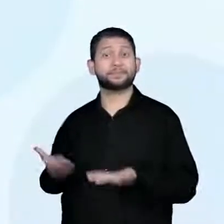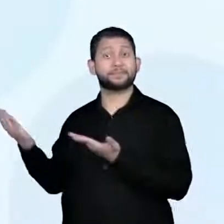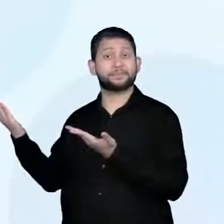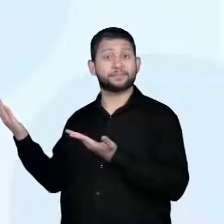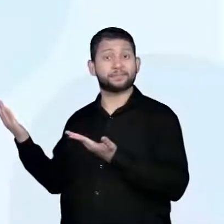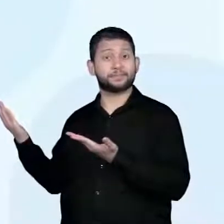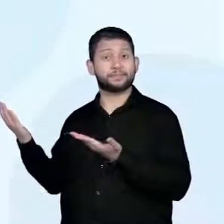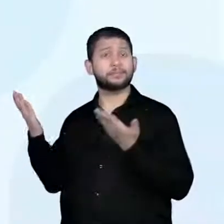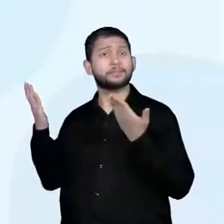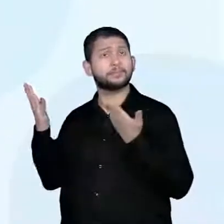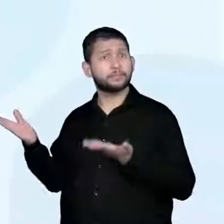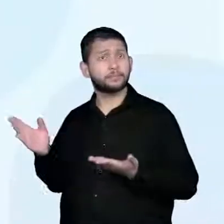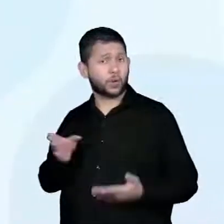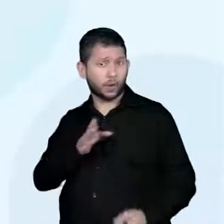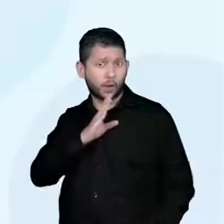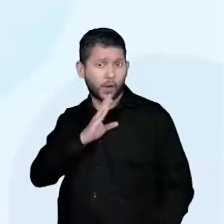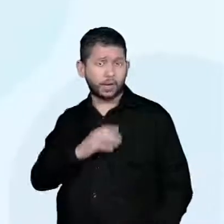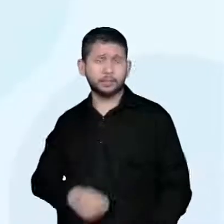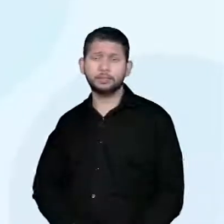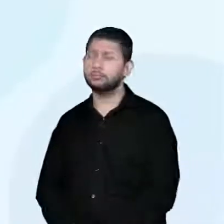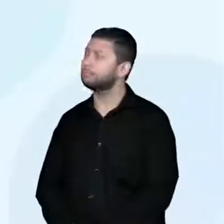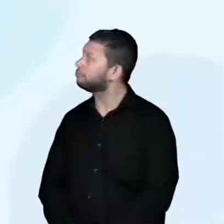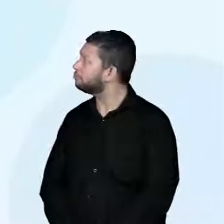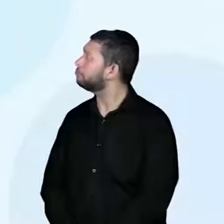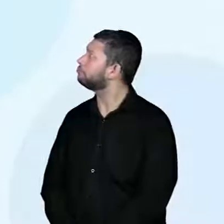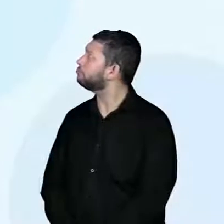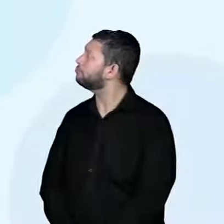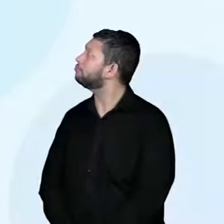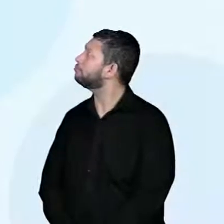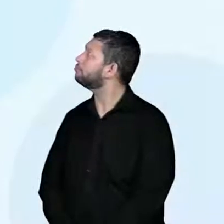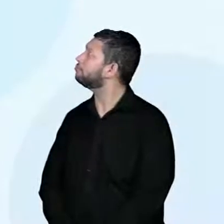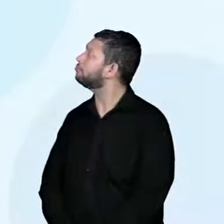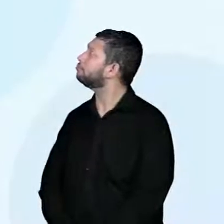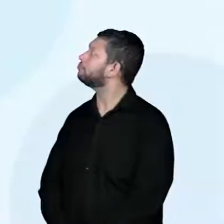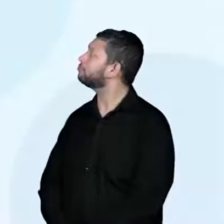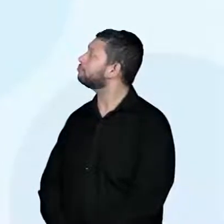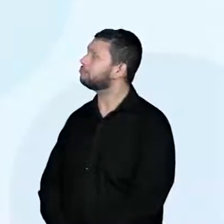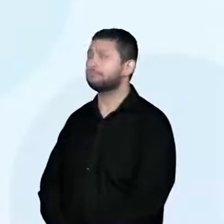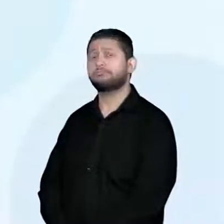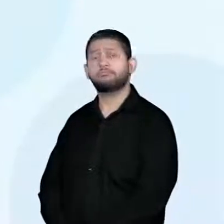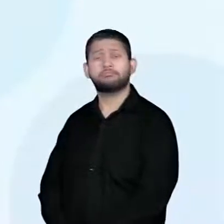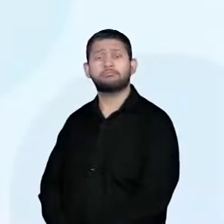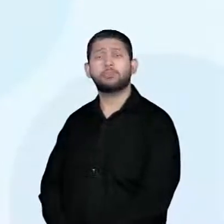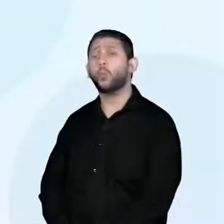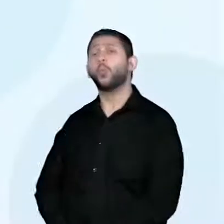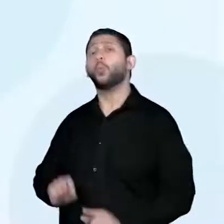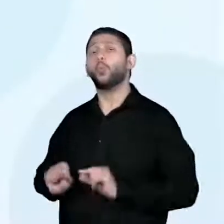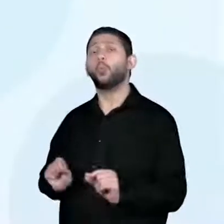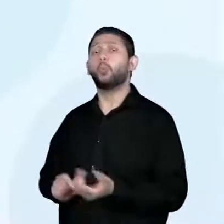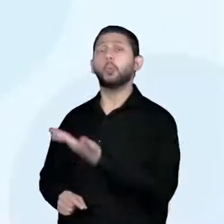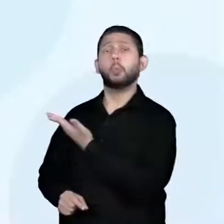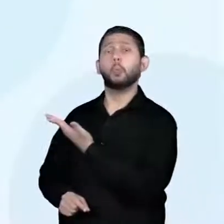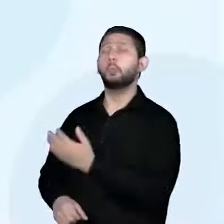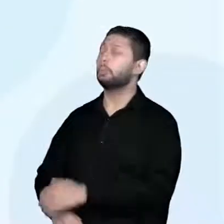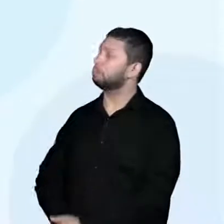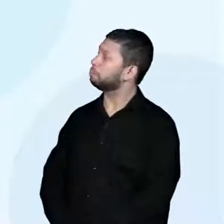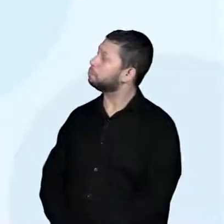uma outra informação aqui. O sedentarismo. Mas o que é o sedentarismo?